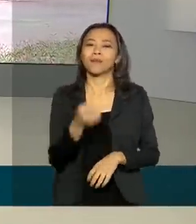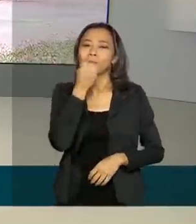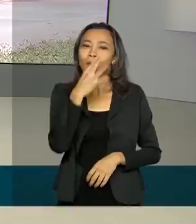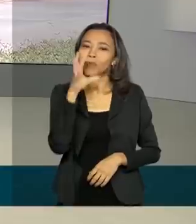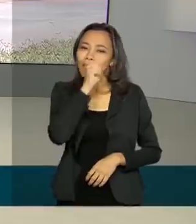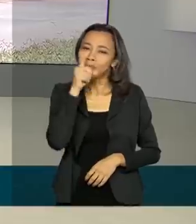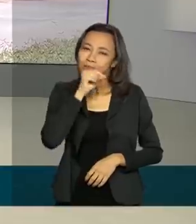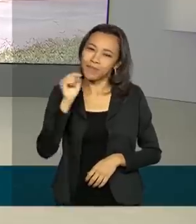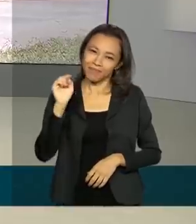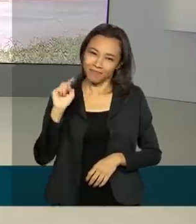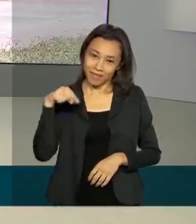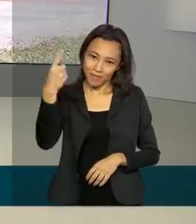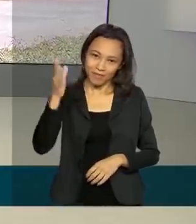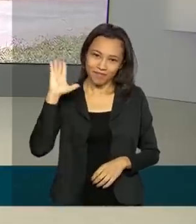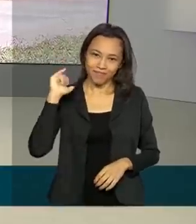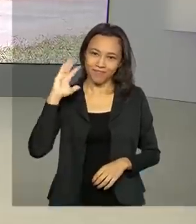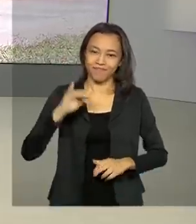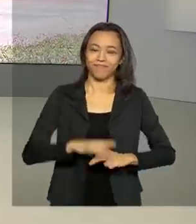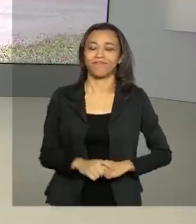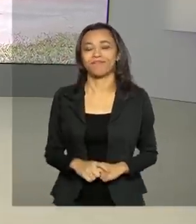semana e até a próxima. Tchau.